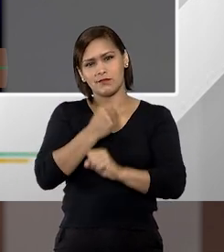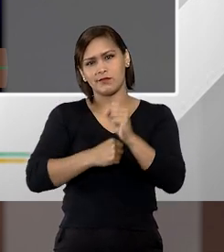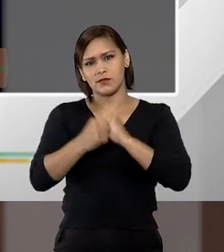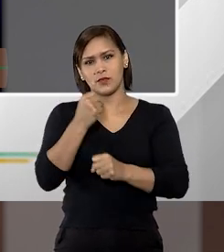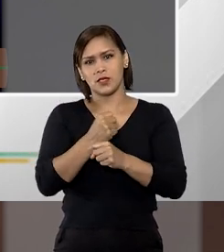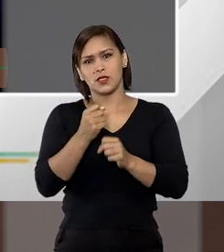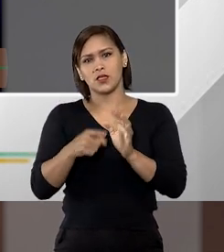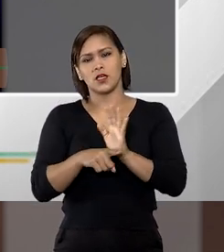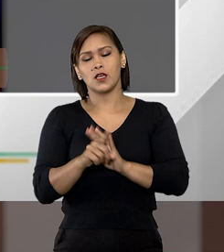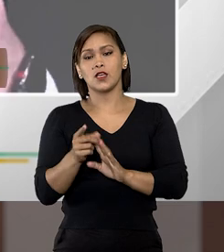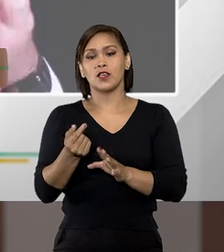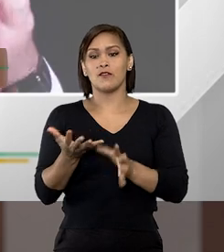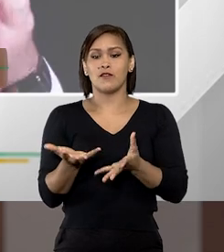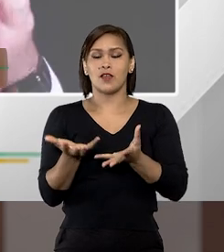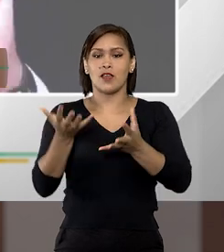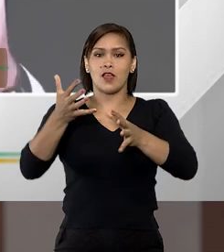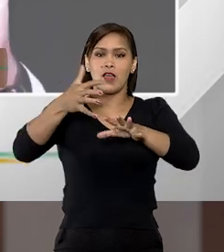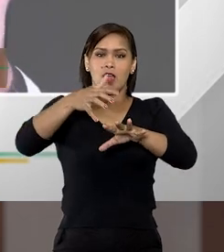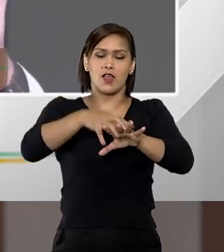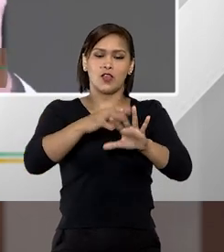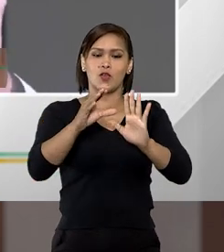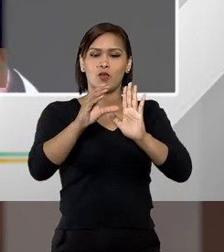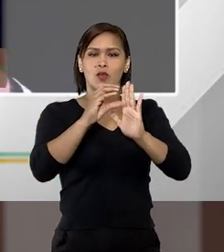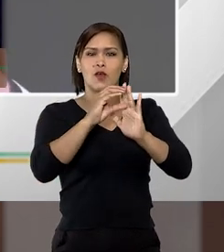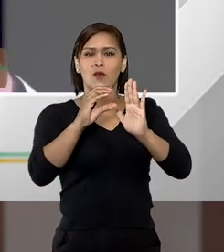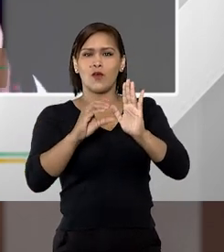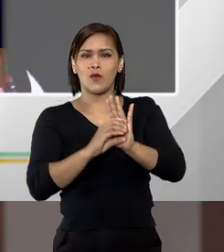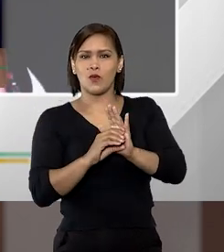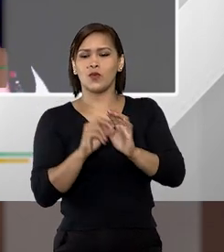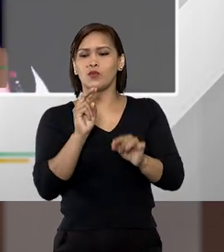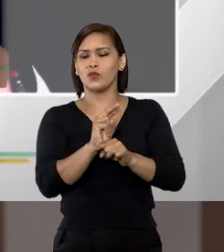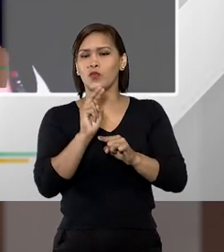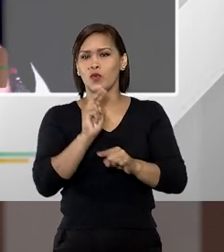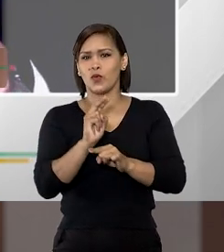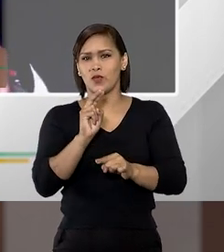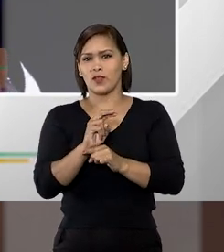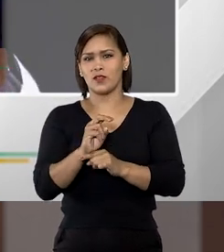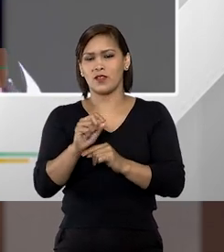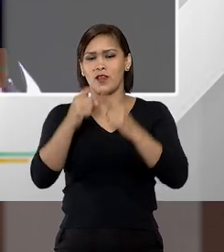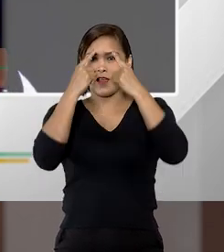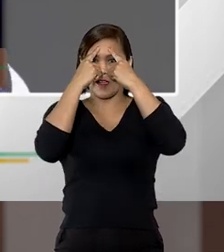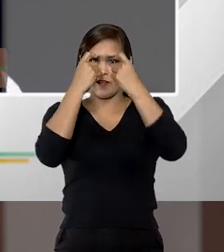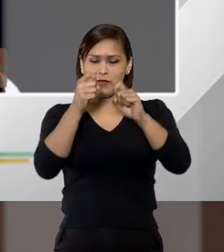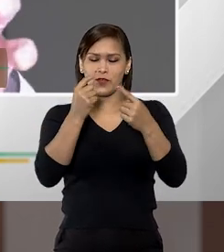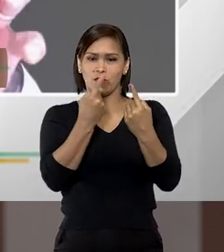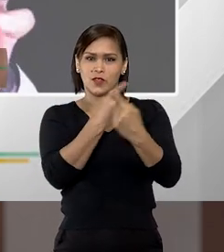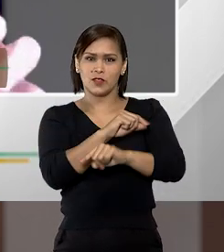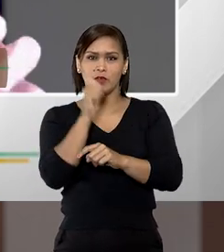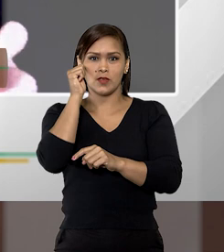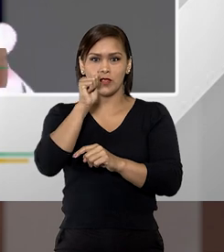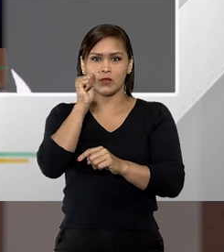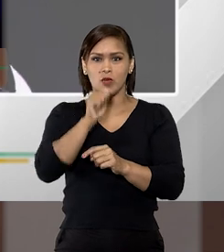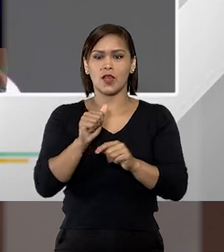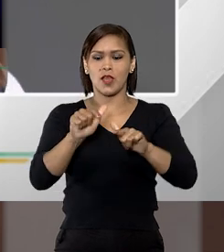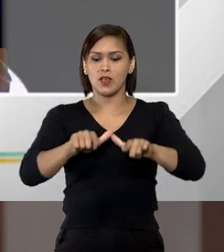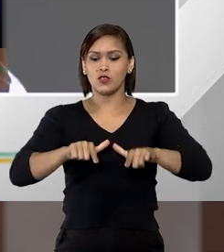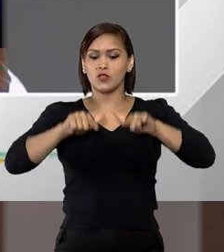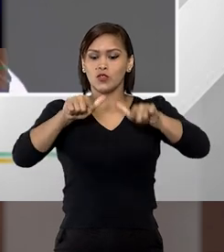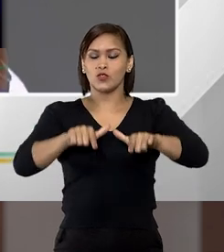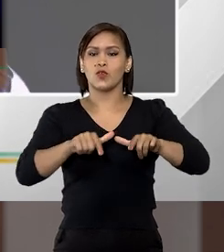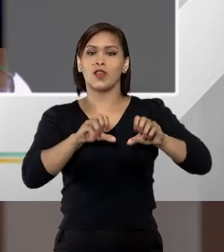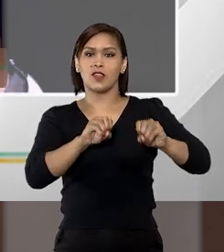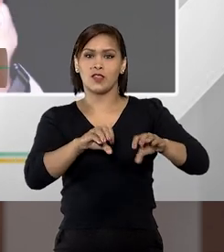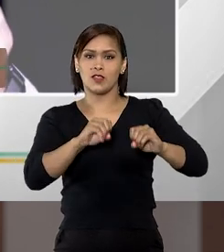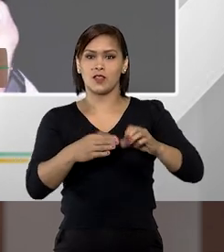que foi a inclusão do conteúdo de prevenção à violência doméstica a violência contra a mulher nos currículos da